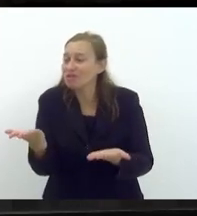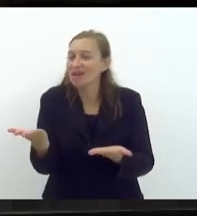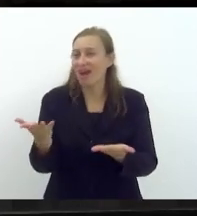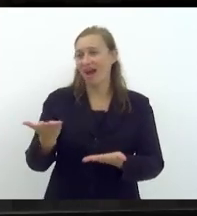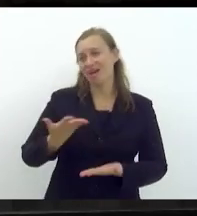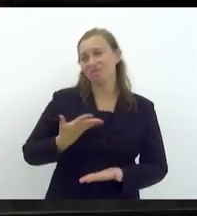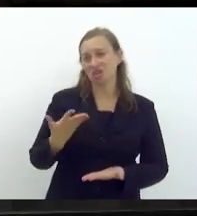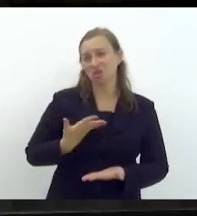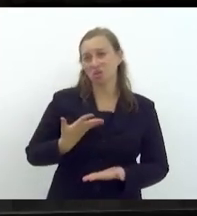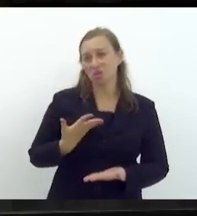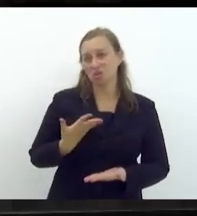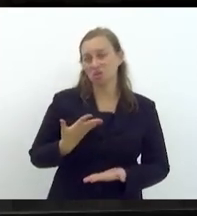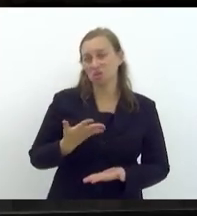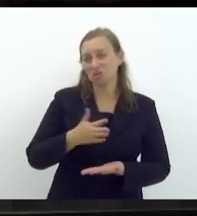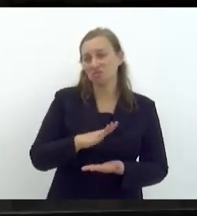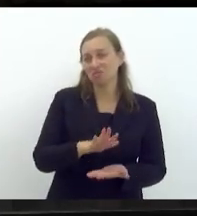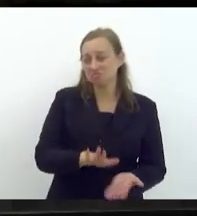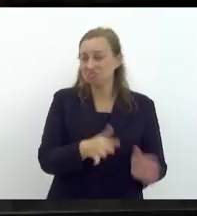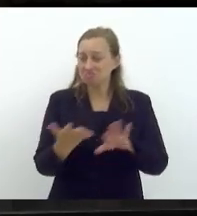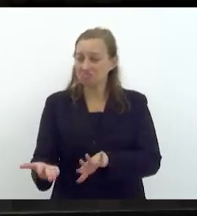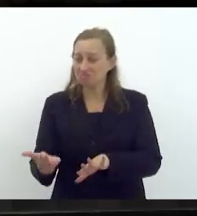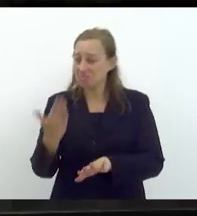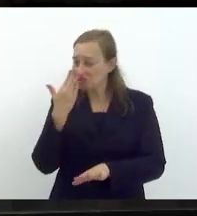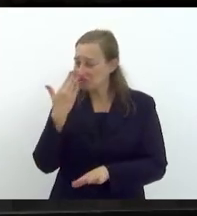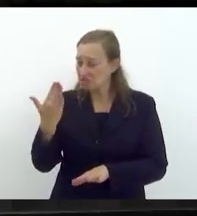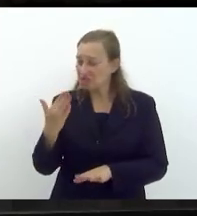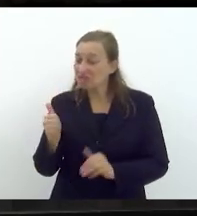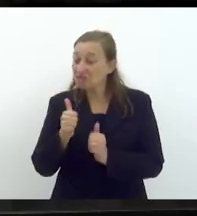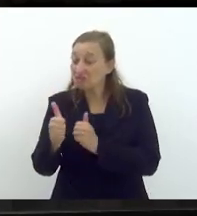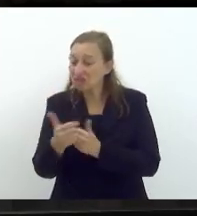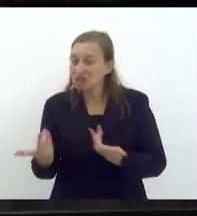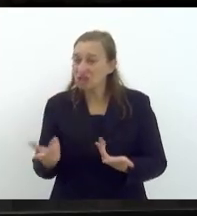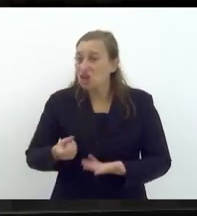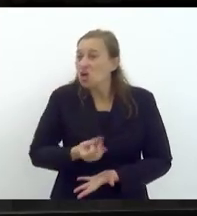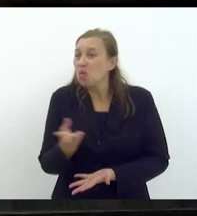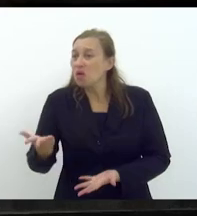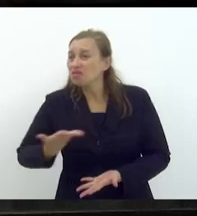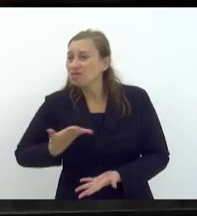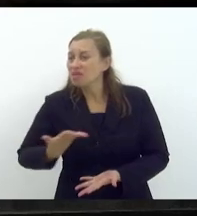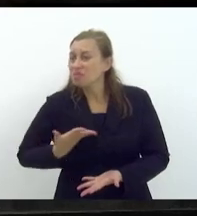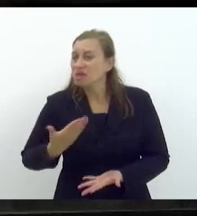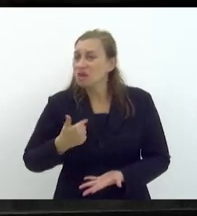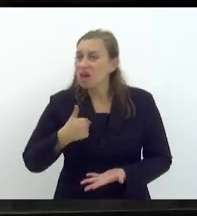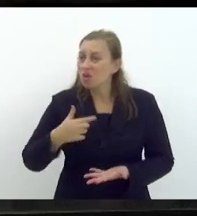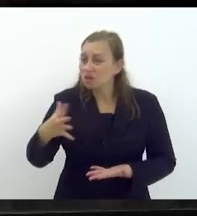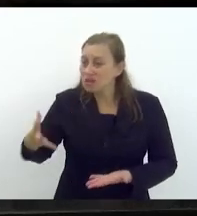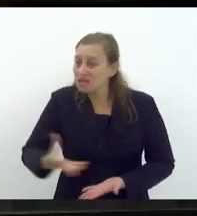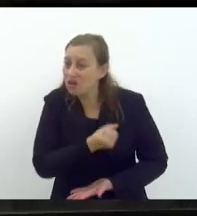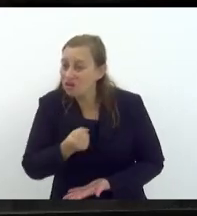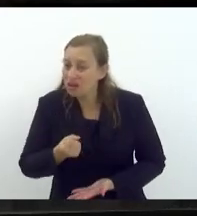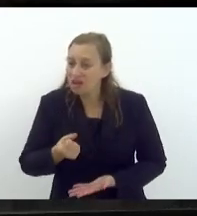eu perdi na minha frente. Eu perdi a conta de quantos colegas eu já sou corribaleado.